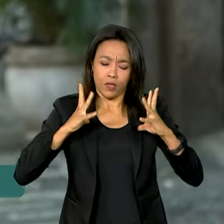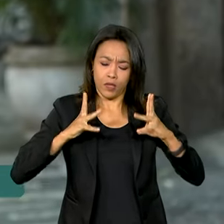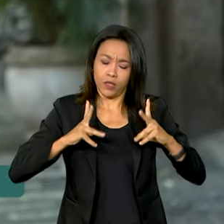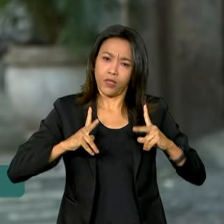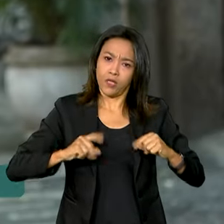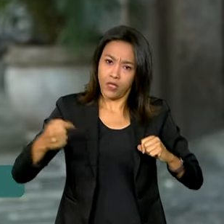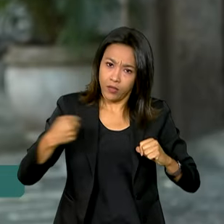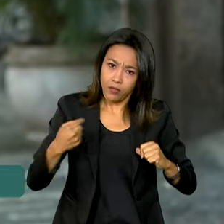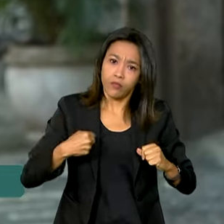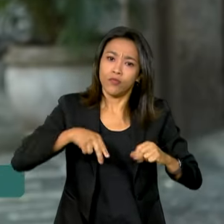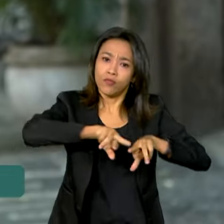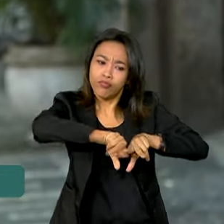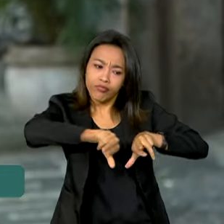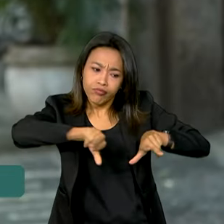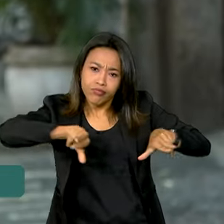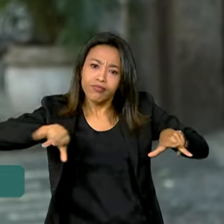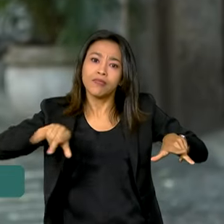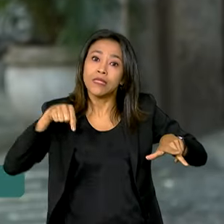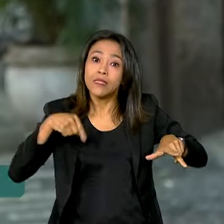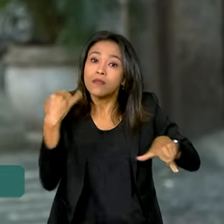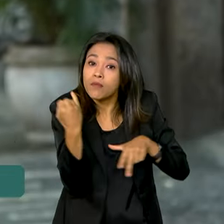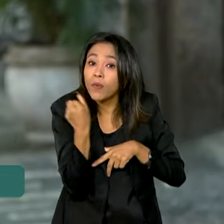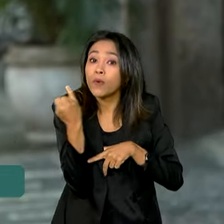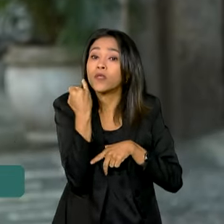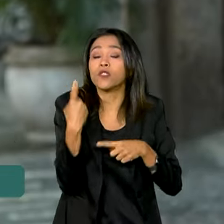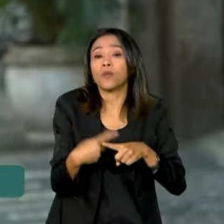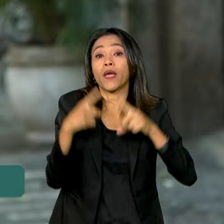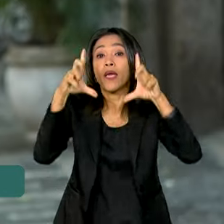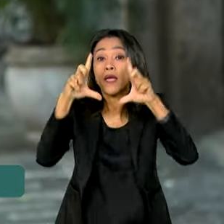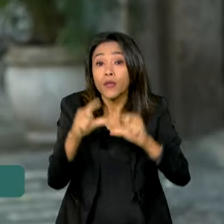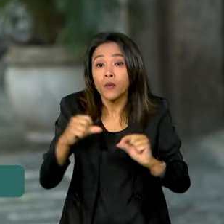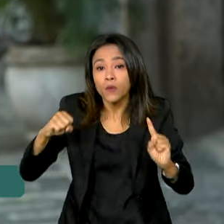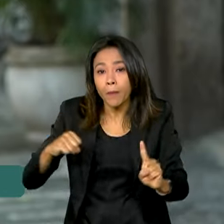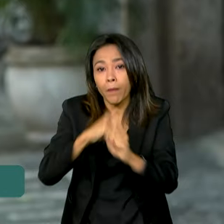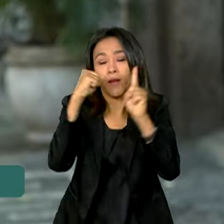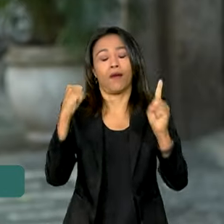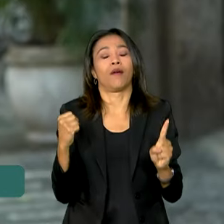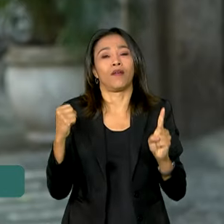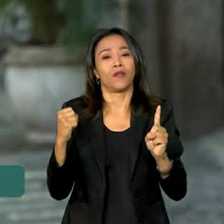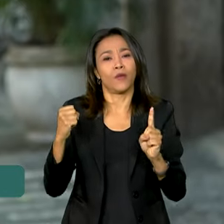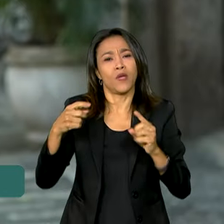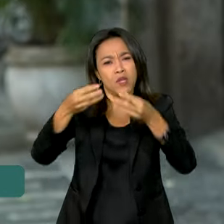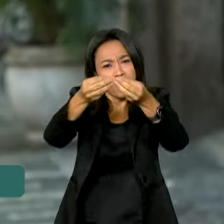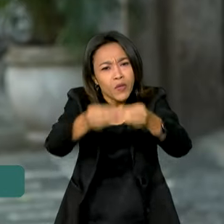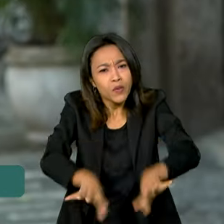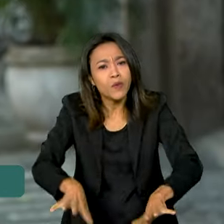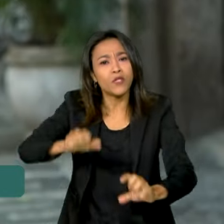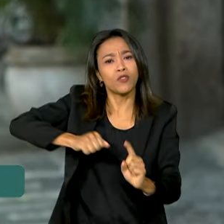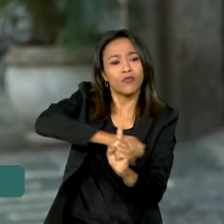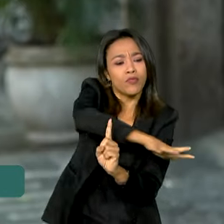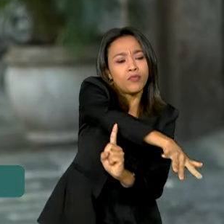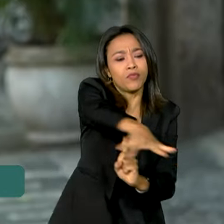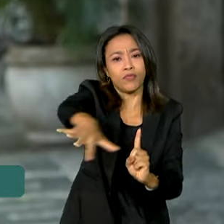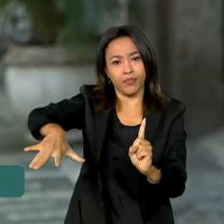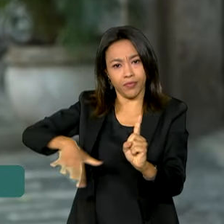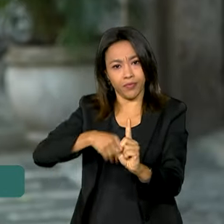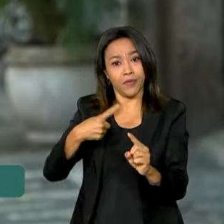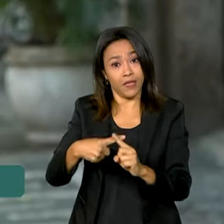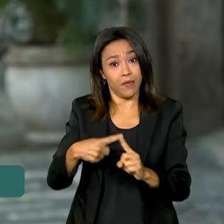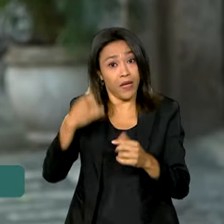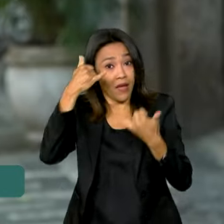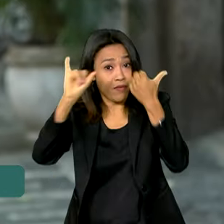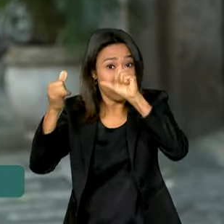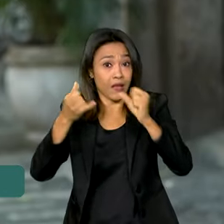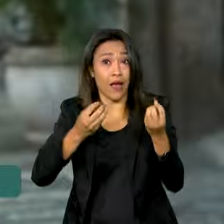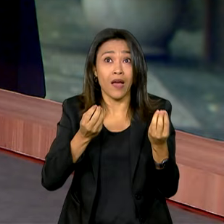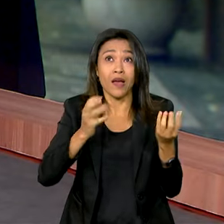limpo, uma alternativa importante para reduzir o impacto no meio ambiente e combater as mudanças climáticas. Vanessa, a gente